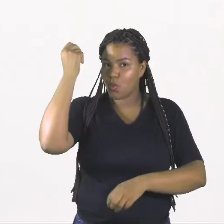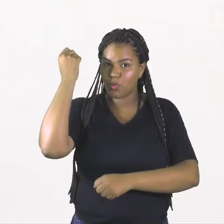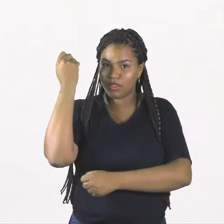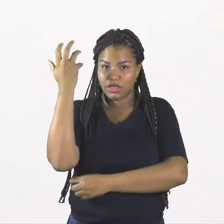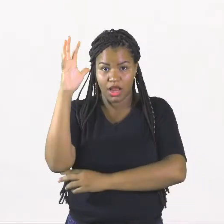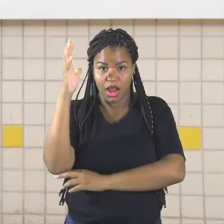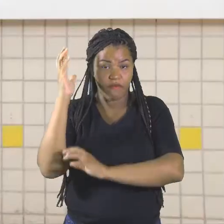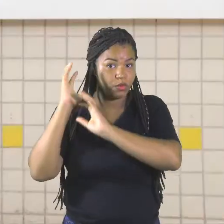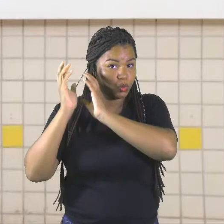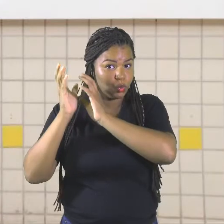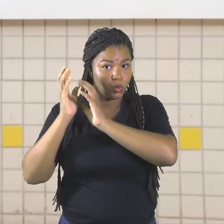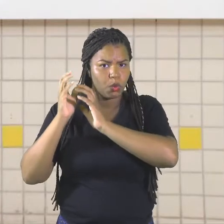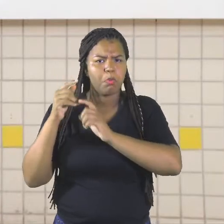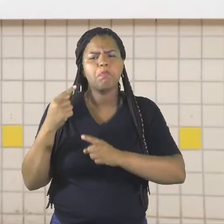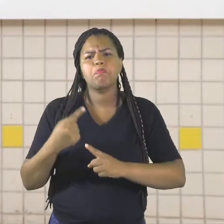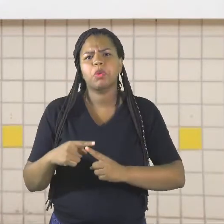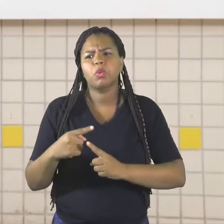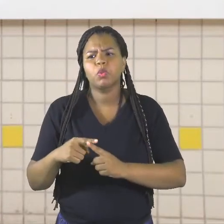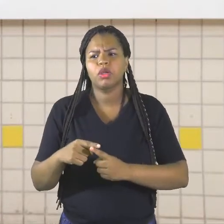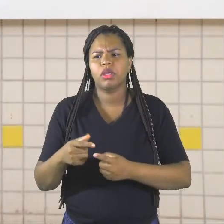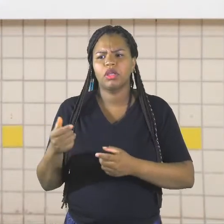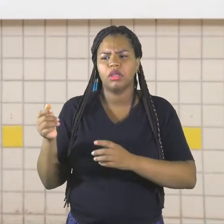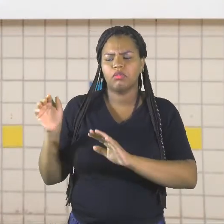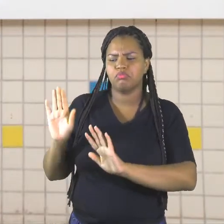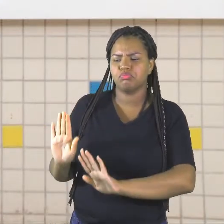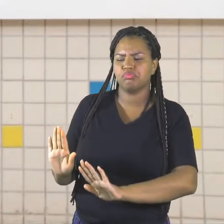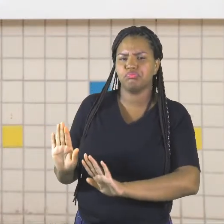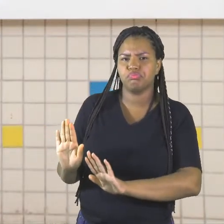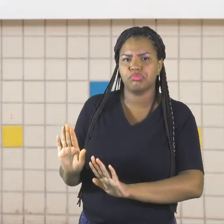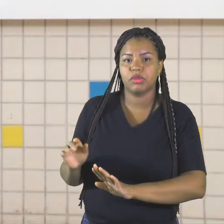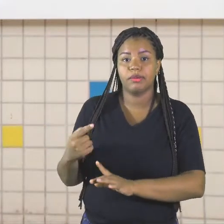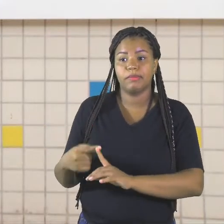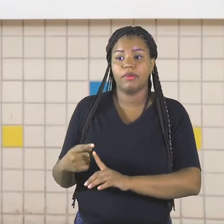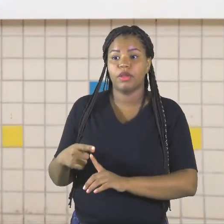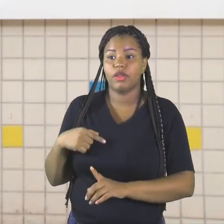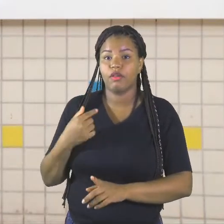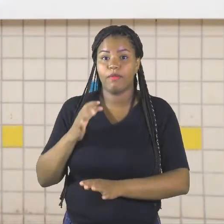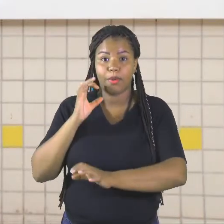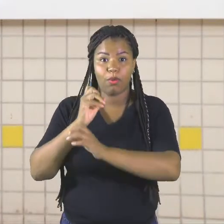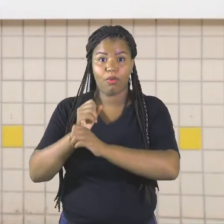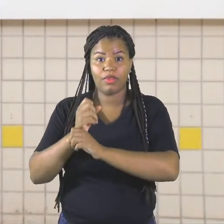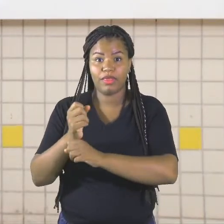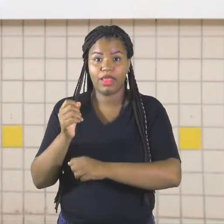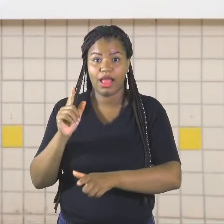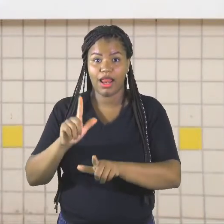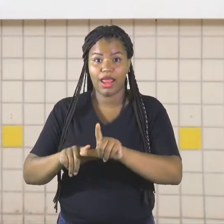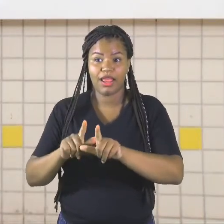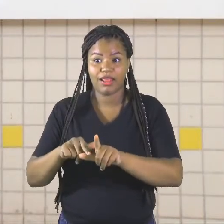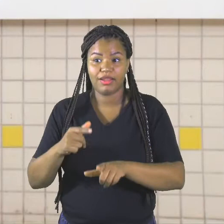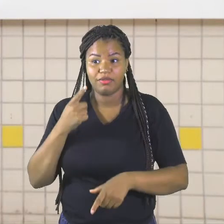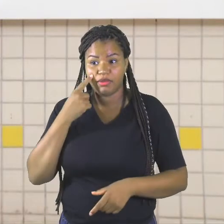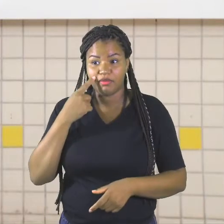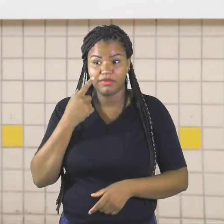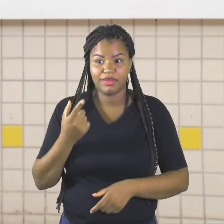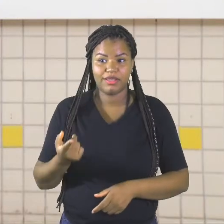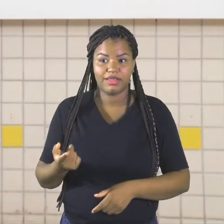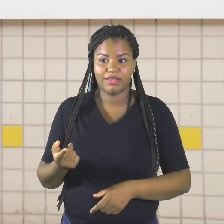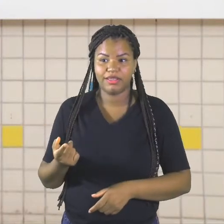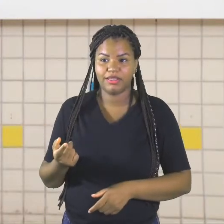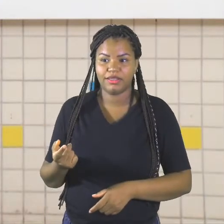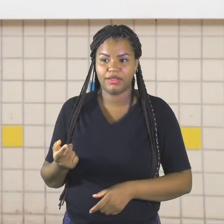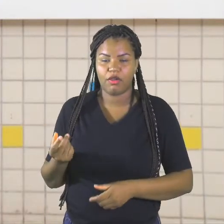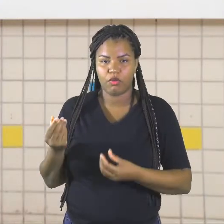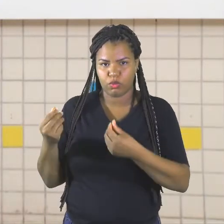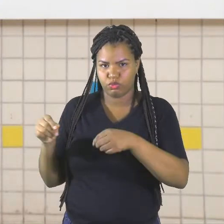O coqueiro. Por que eu deixei ele aqui? Porque nós vamos contar as letras dele. Vamos lá, então? Eu vou colocar ele aqui.